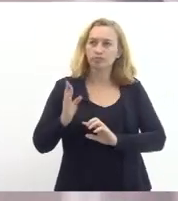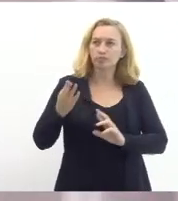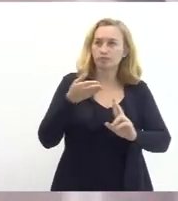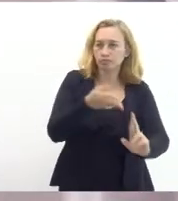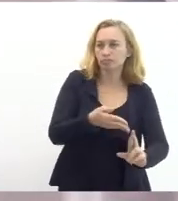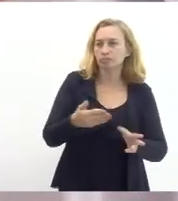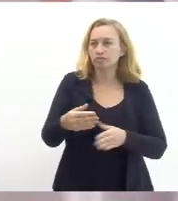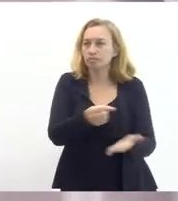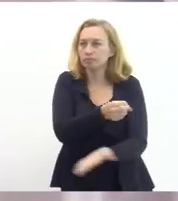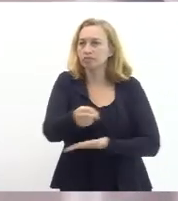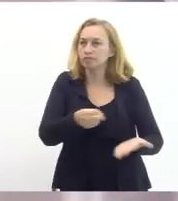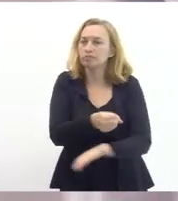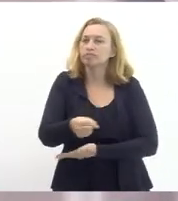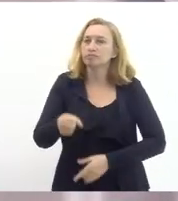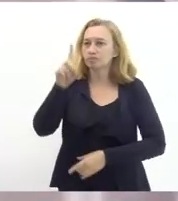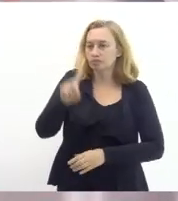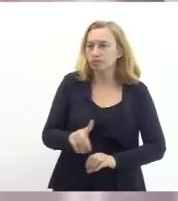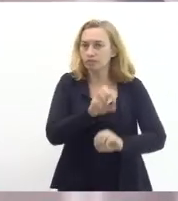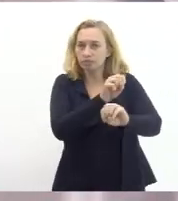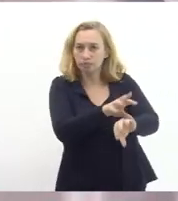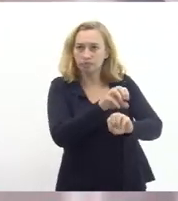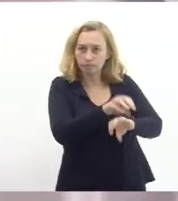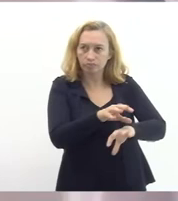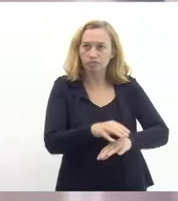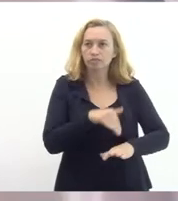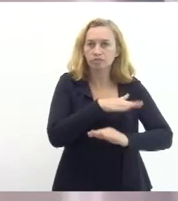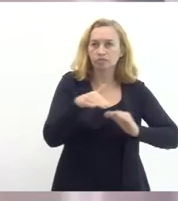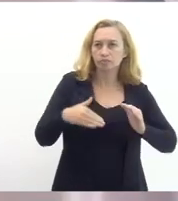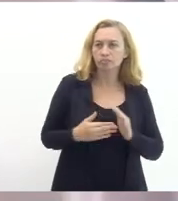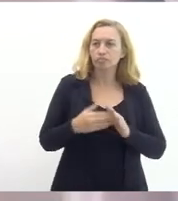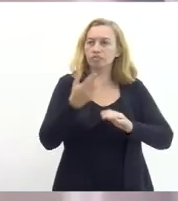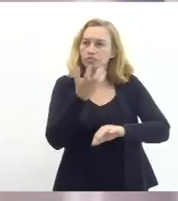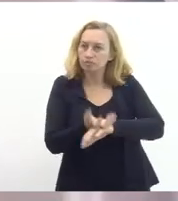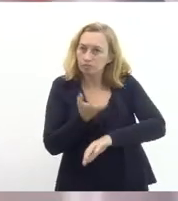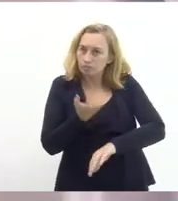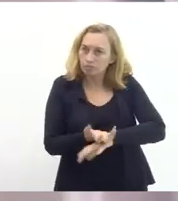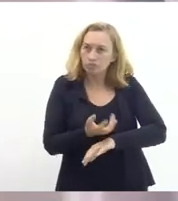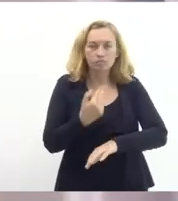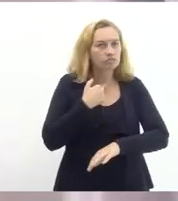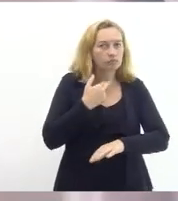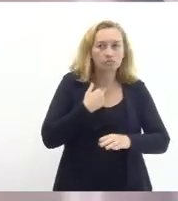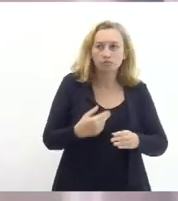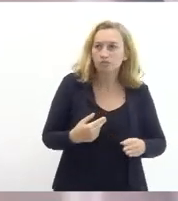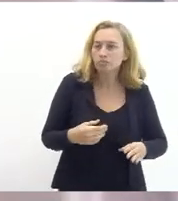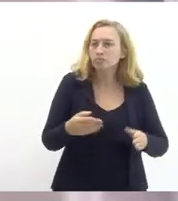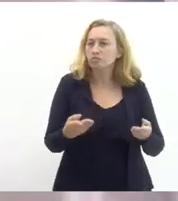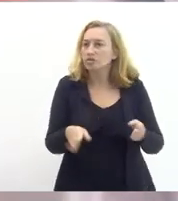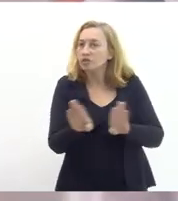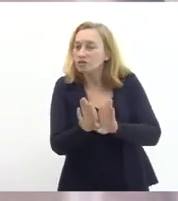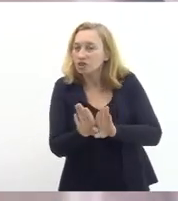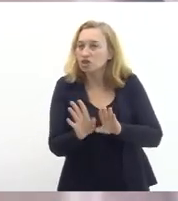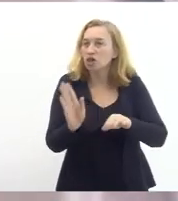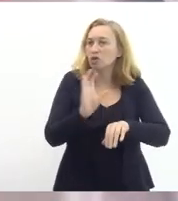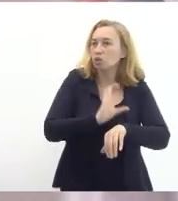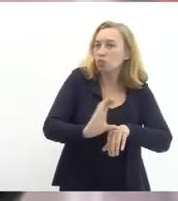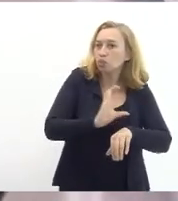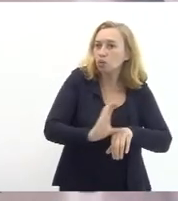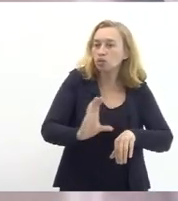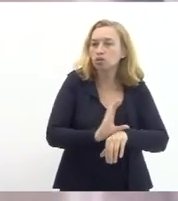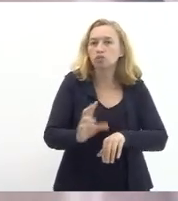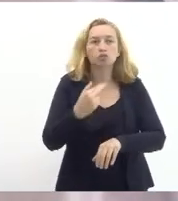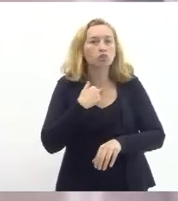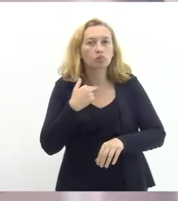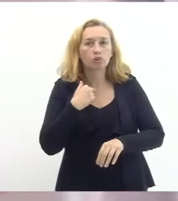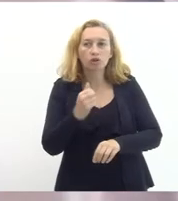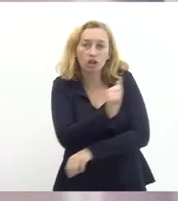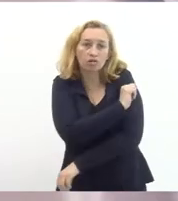básica a garantia do direito à educação tem que ter todas as disciplinas não pode fechar curso não pode ficar aluno abandonado nos corredores